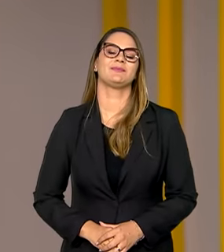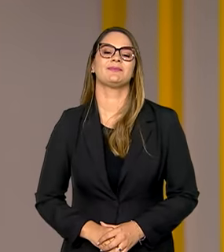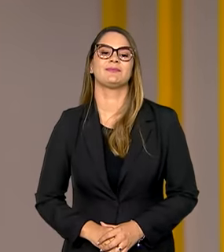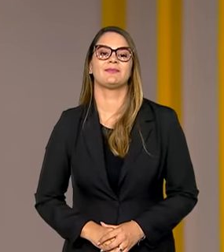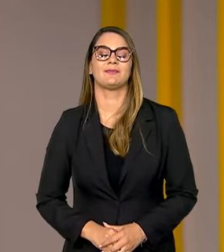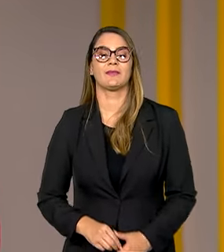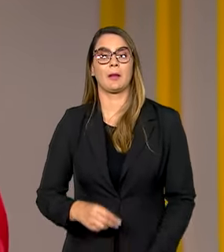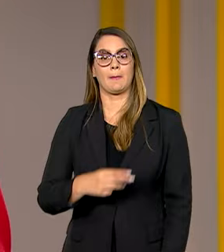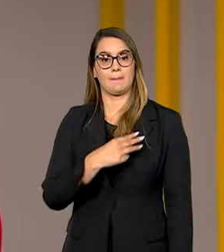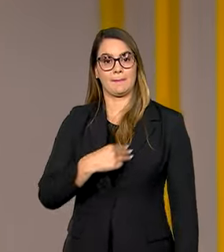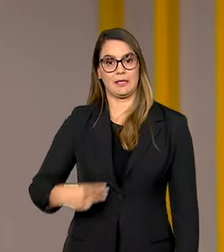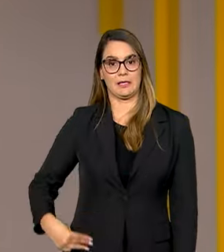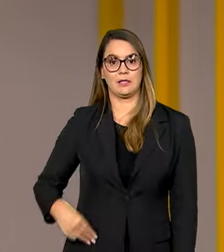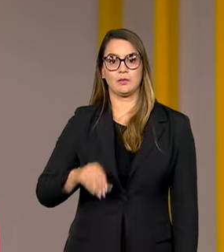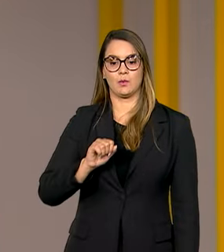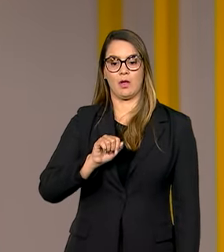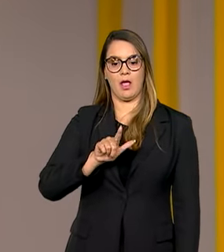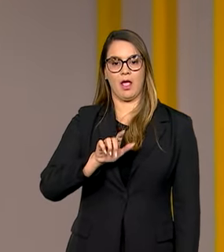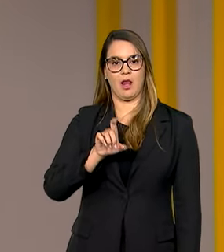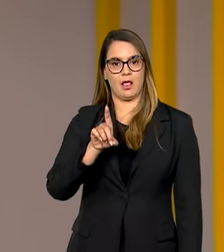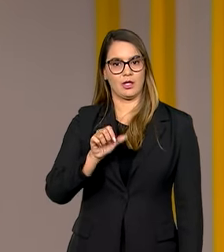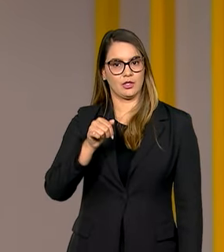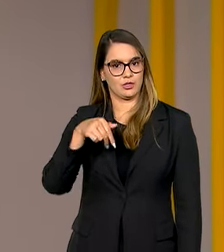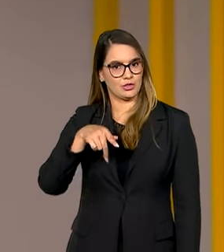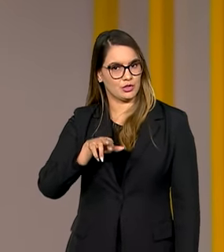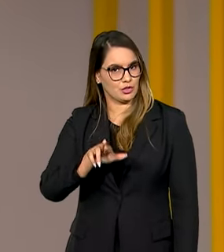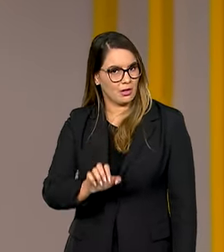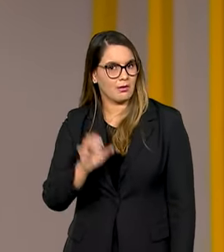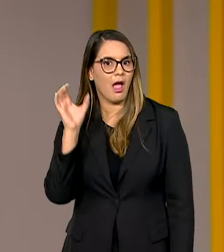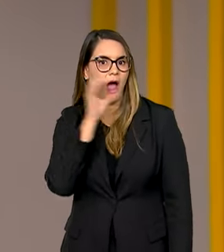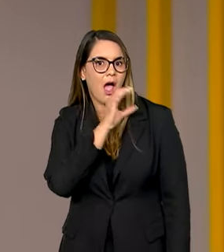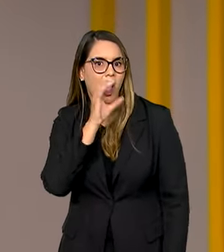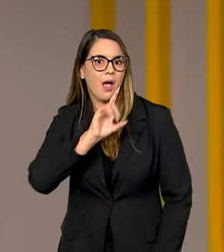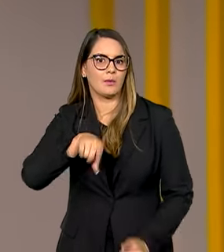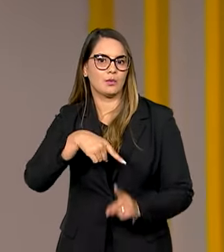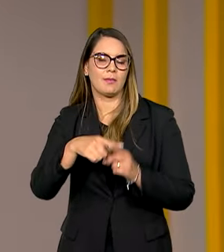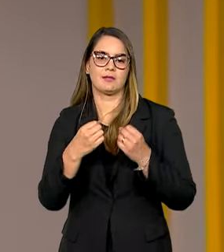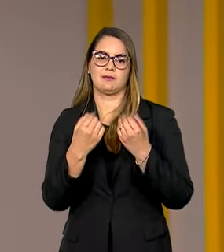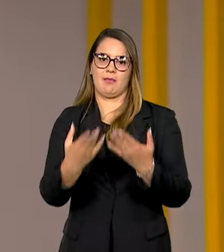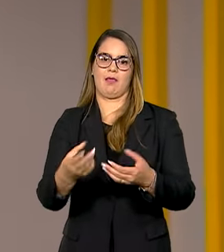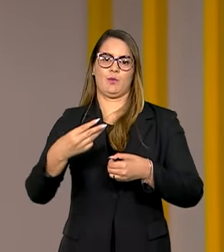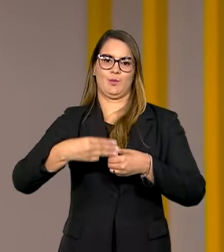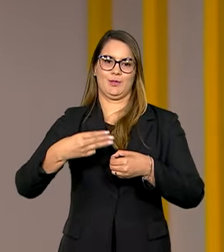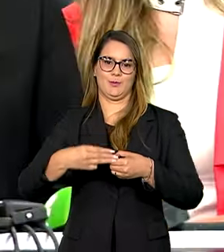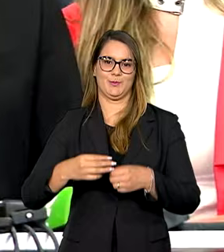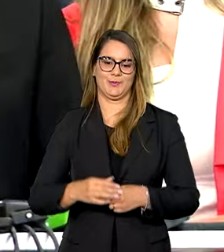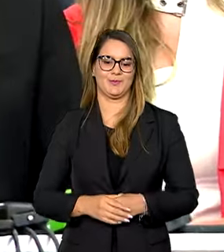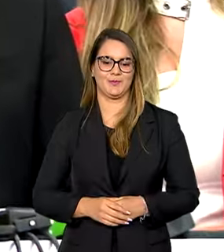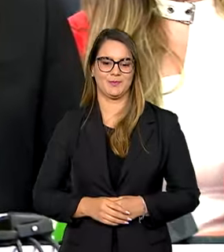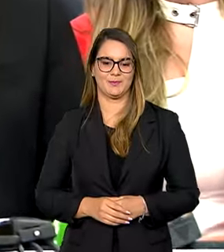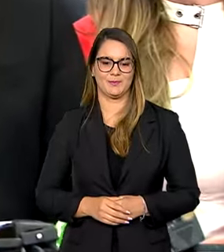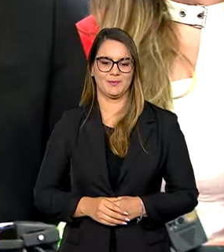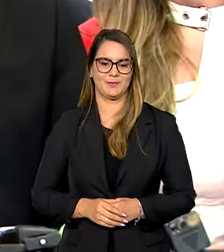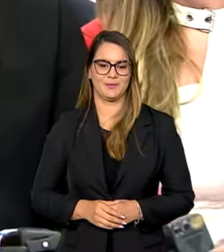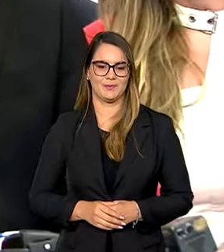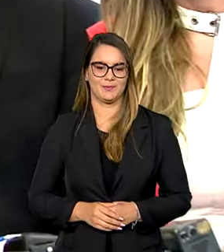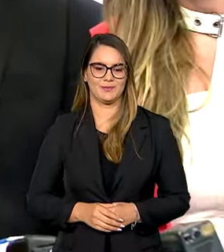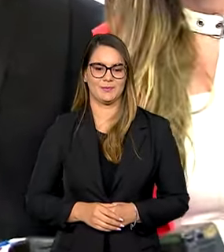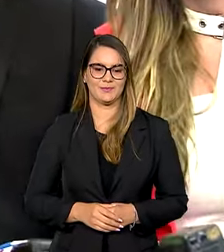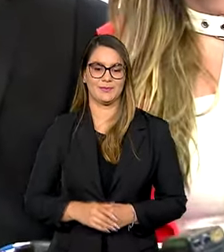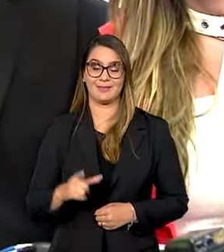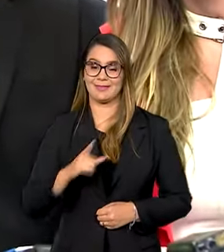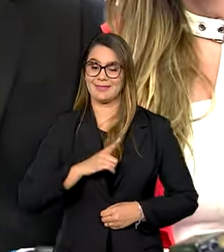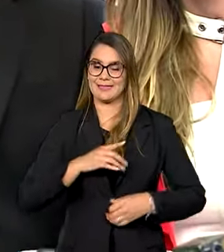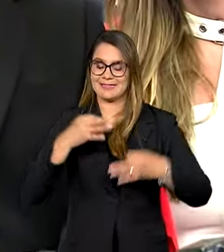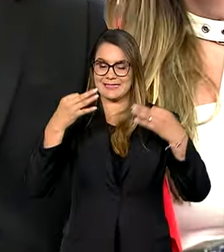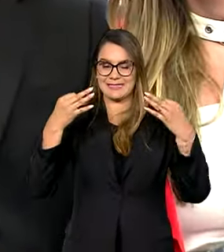Alexandre Padilha, a caravana vai acelerar entregas importantes para os municípios. Tenho certeza